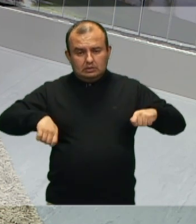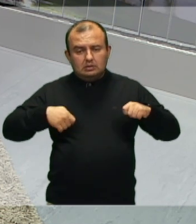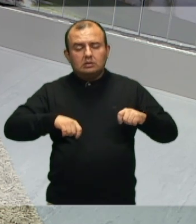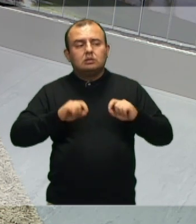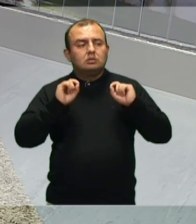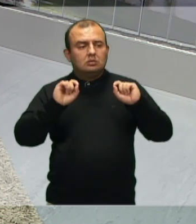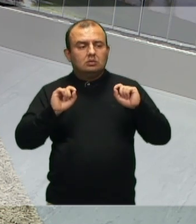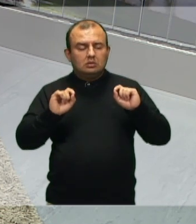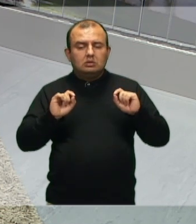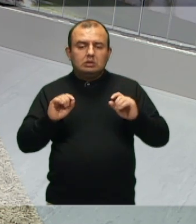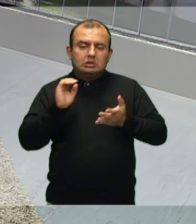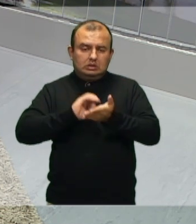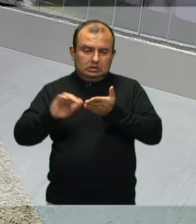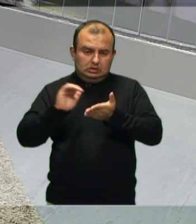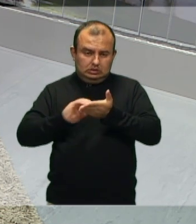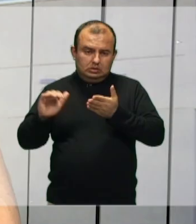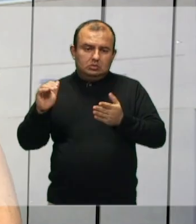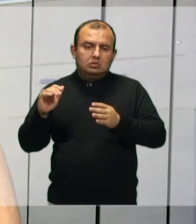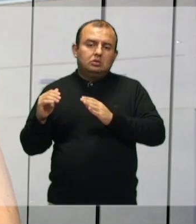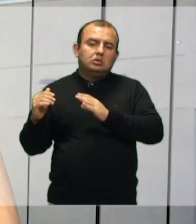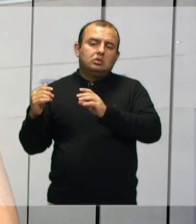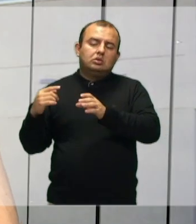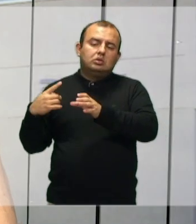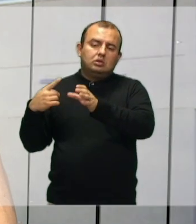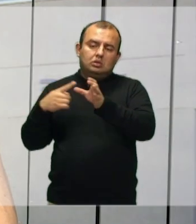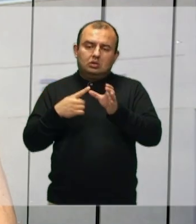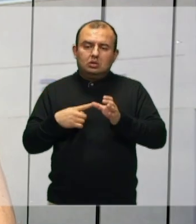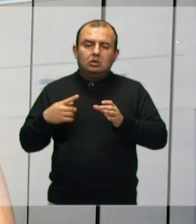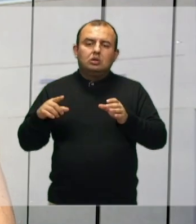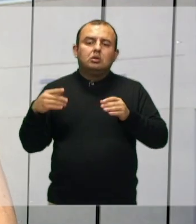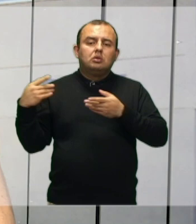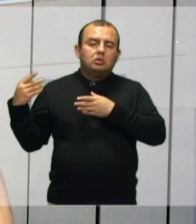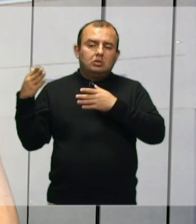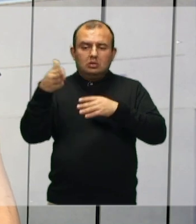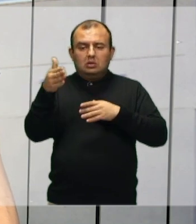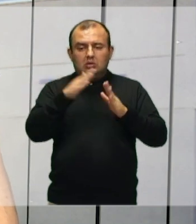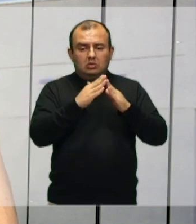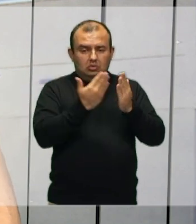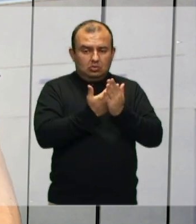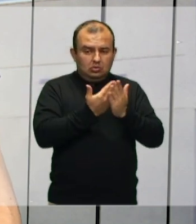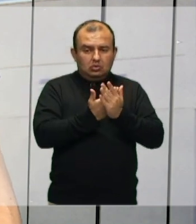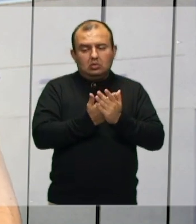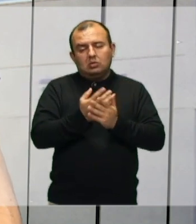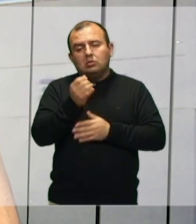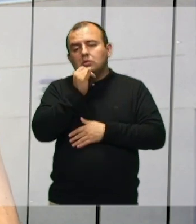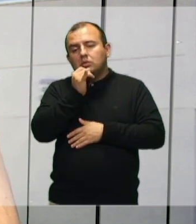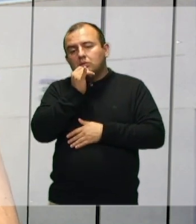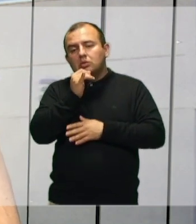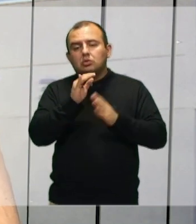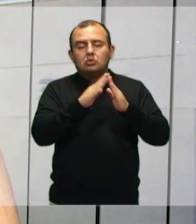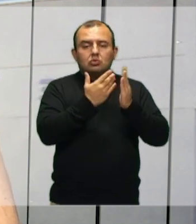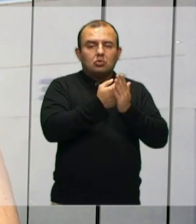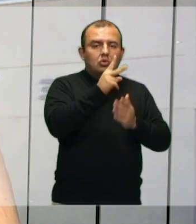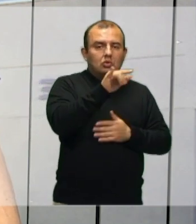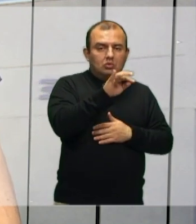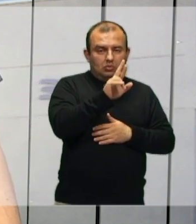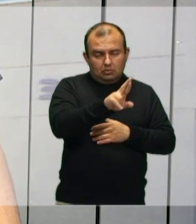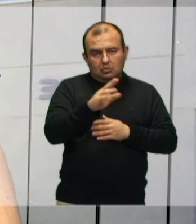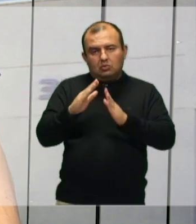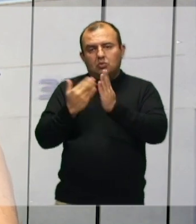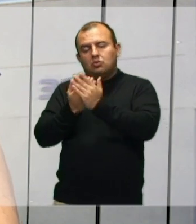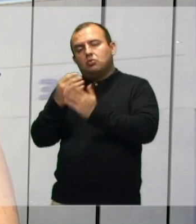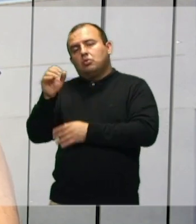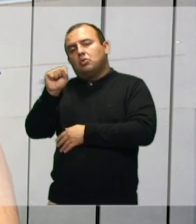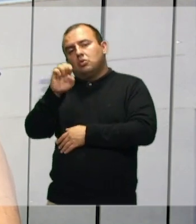da Secretaria de Urbanismo passar pelas escolas, ao entorno, por exemplo, o Victor Meirelles, o Salesiano, o